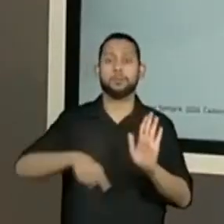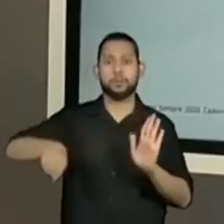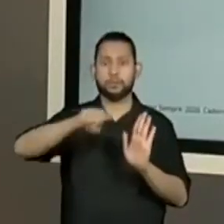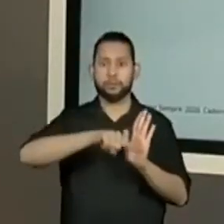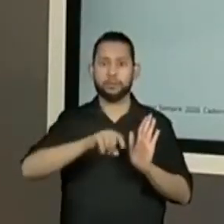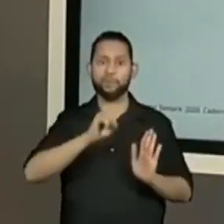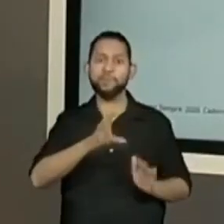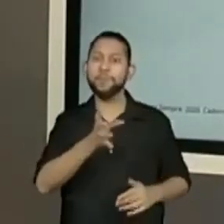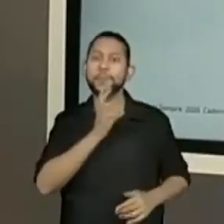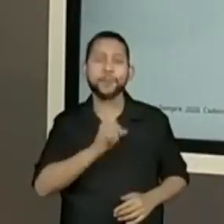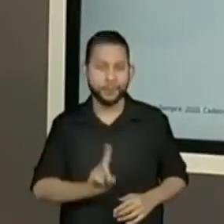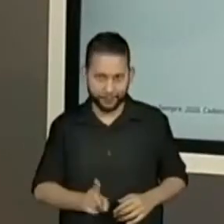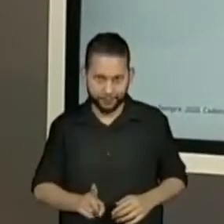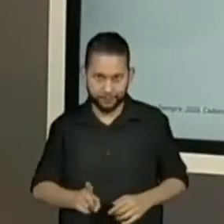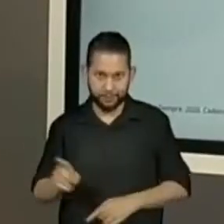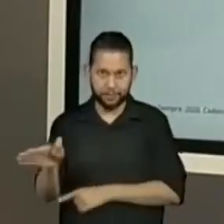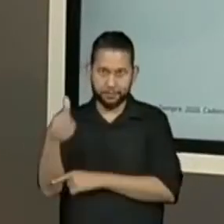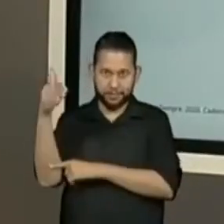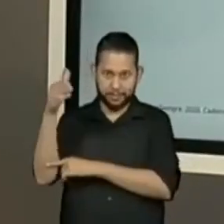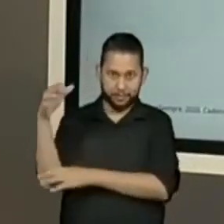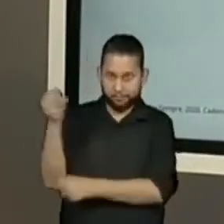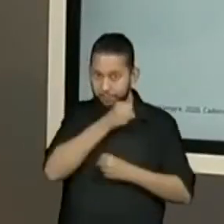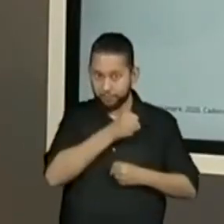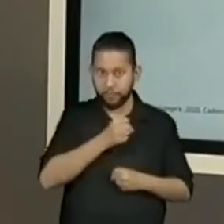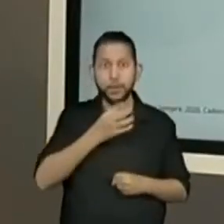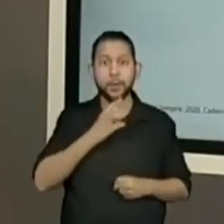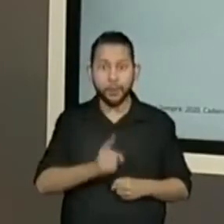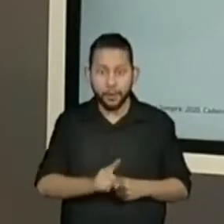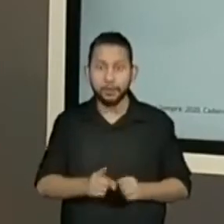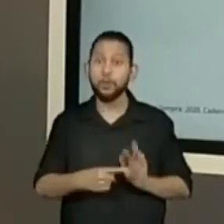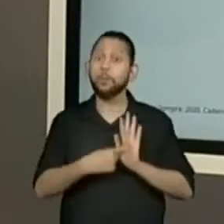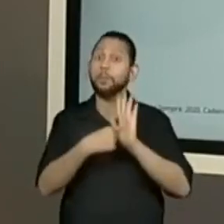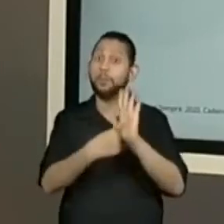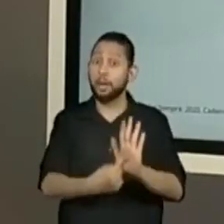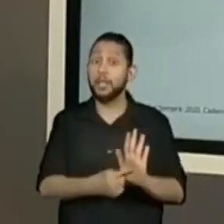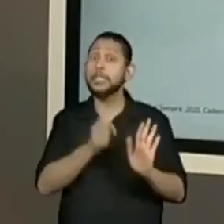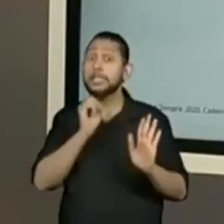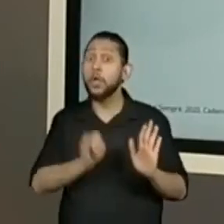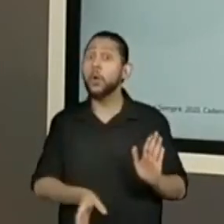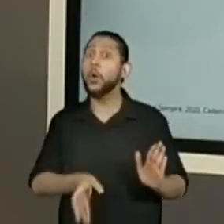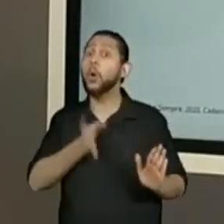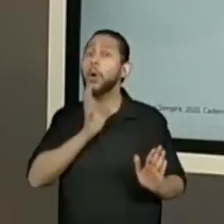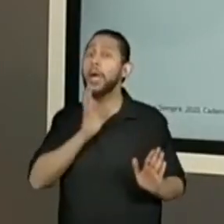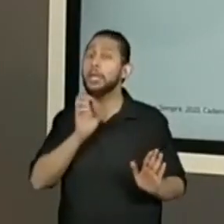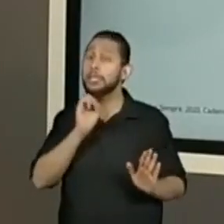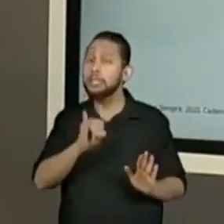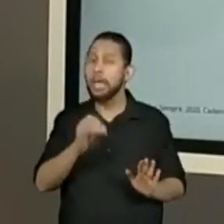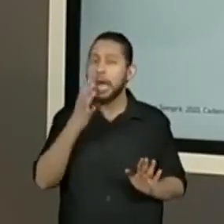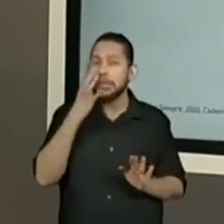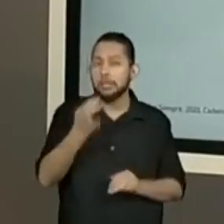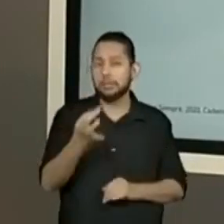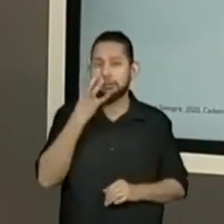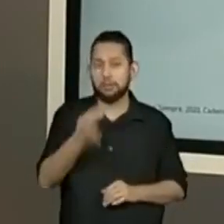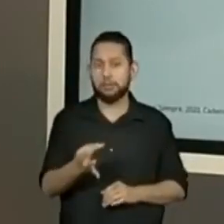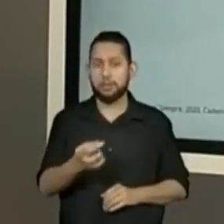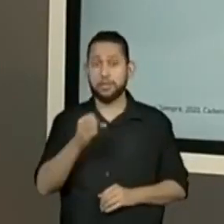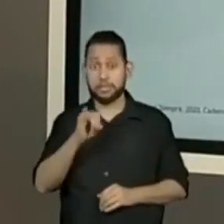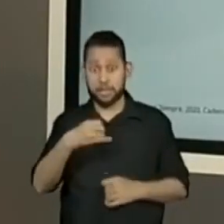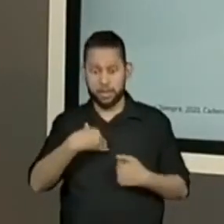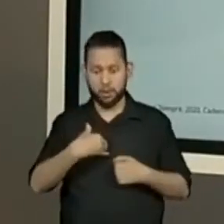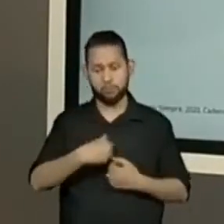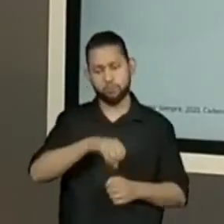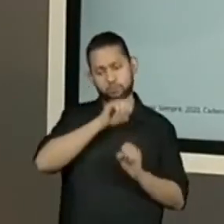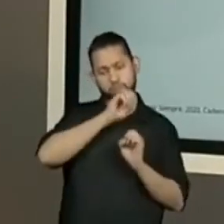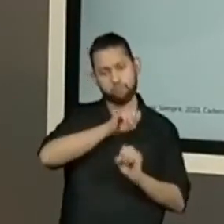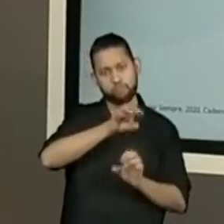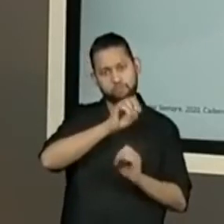não conhecem o pique-bandeira. Tá bom? E quem já conhece, presta atenção se o jeitinho que